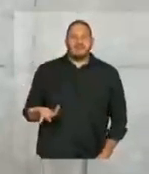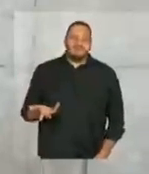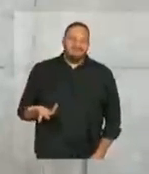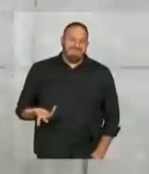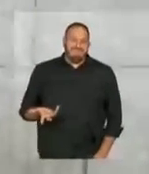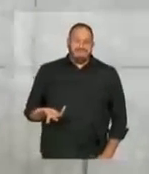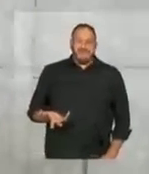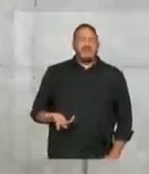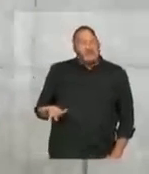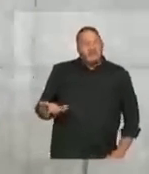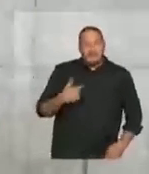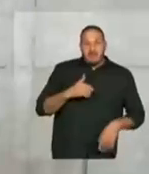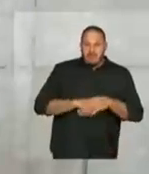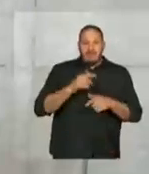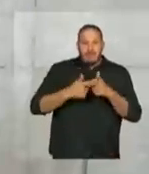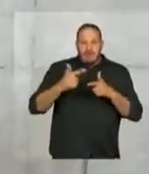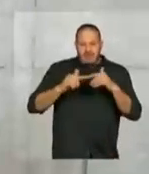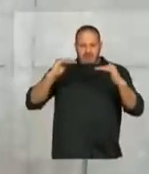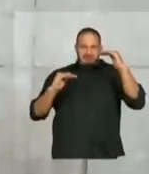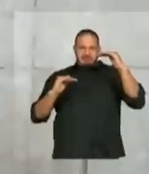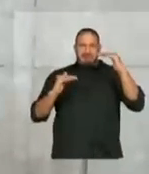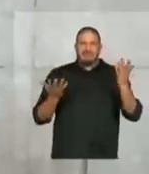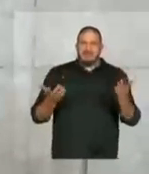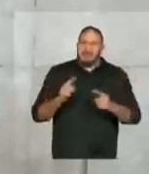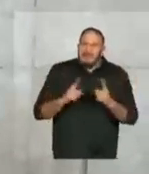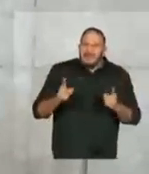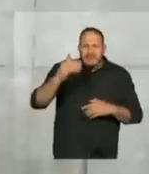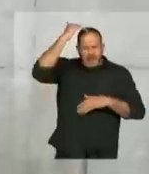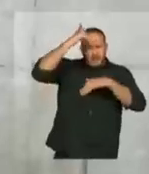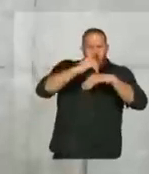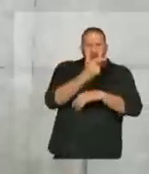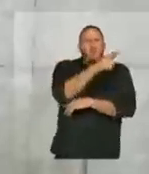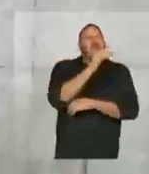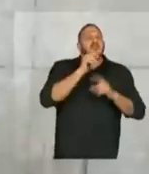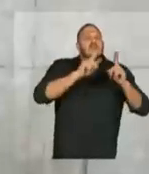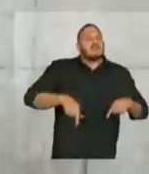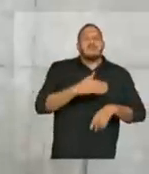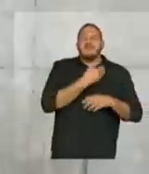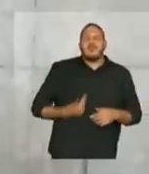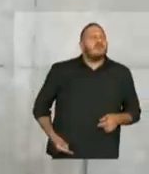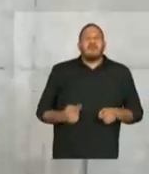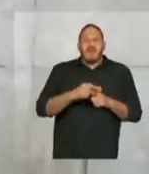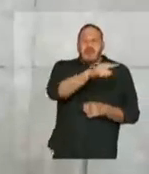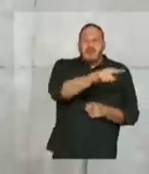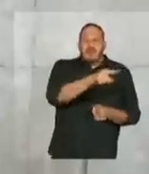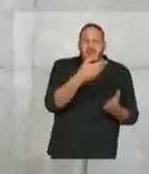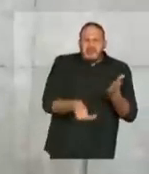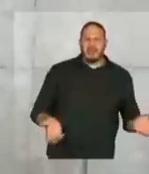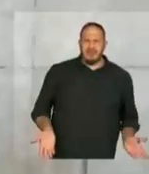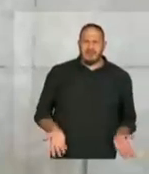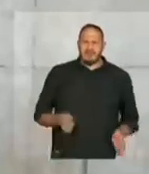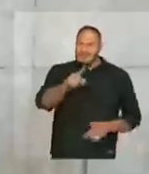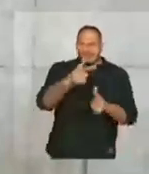Bom, tem um problema de desequilíbrio. Mas se a culpa não é do servidor, por que ele tem que pagar a conta desse desequilíbrio? Esse é o o